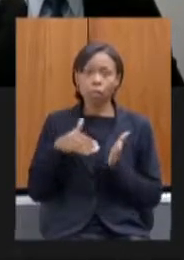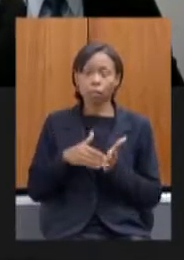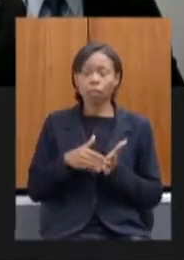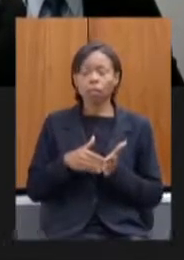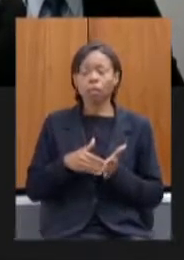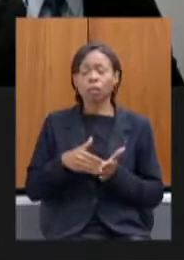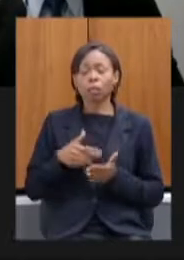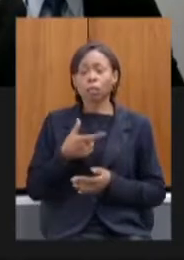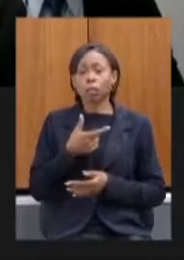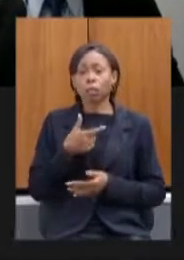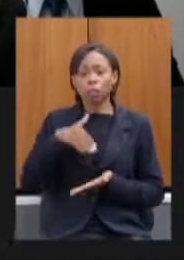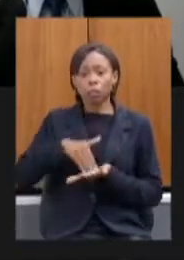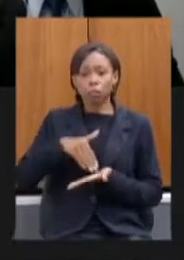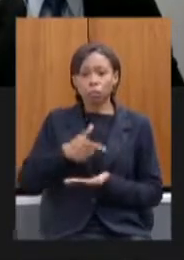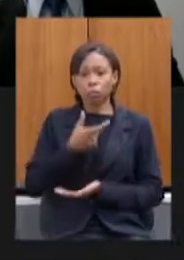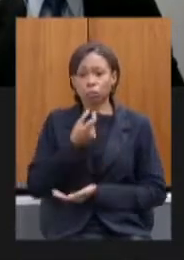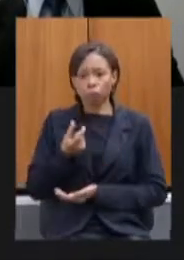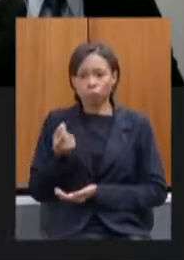por favor